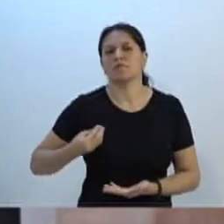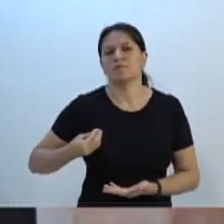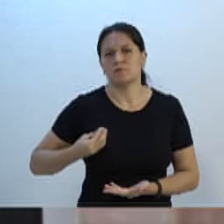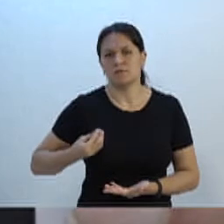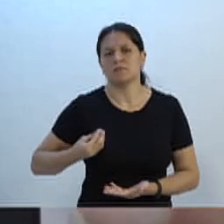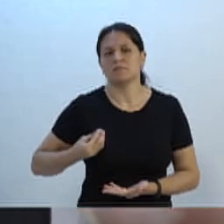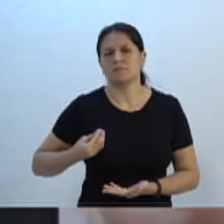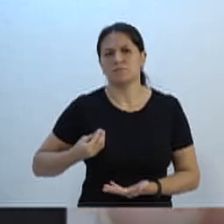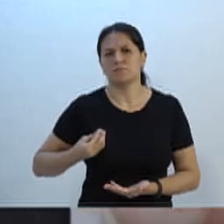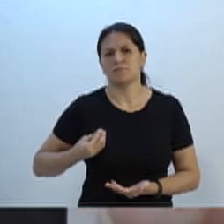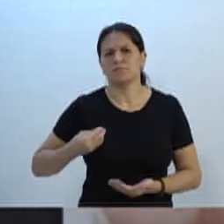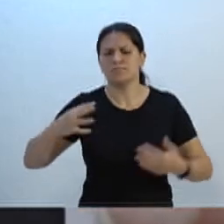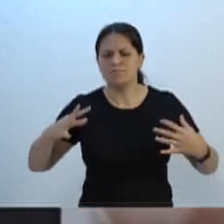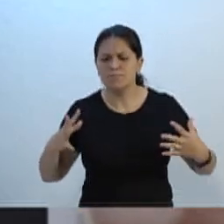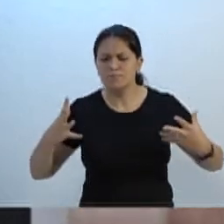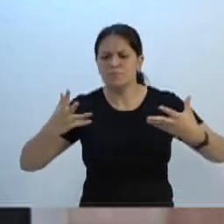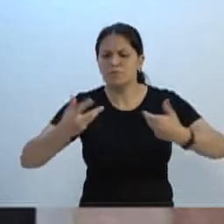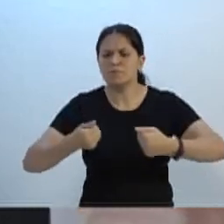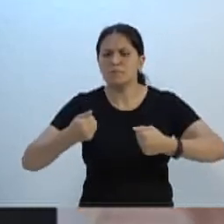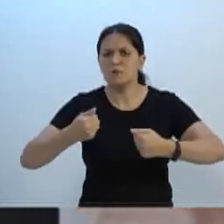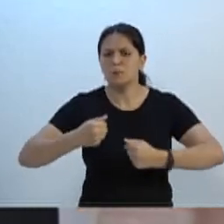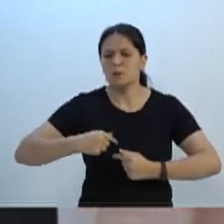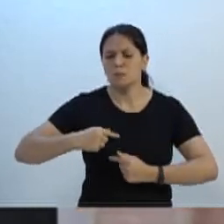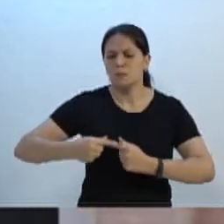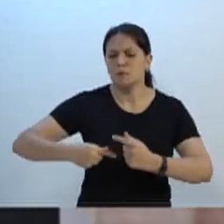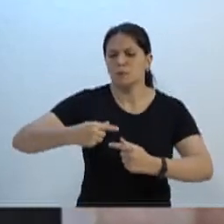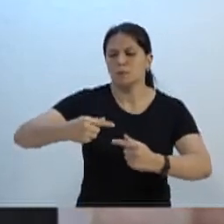enaltecer a longevidade.